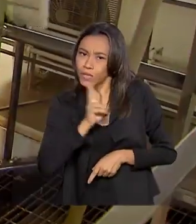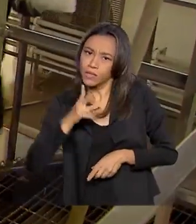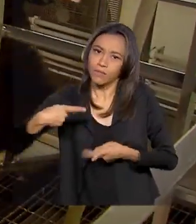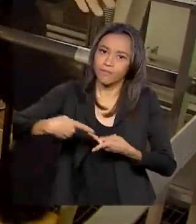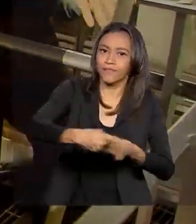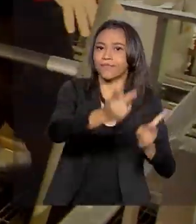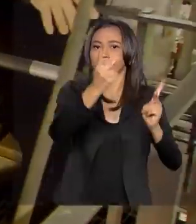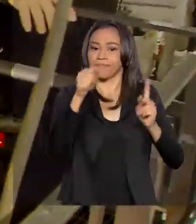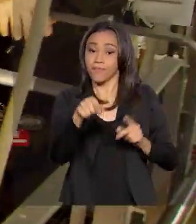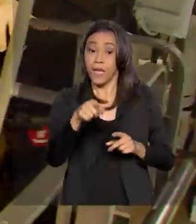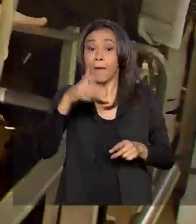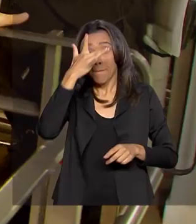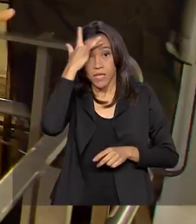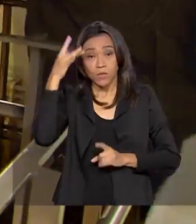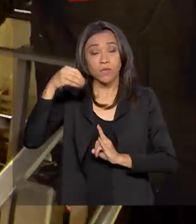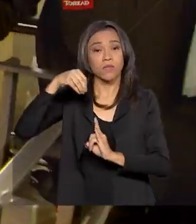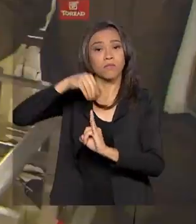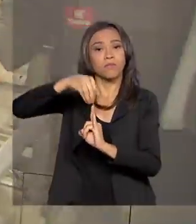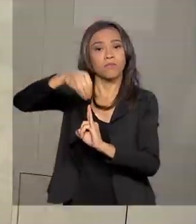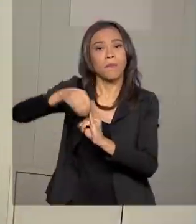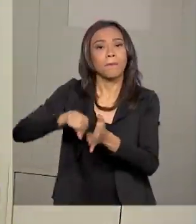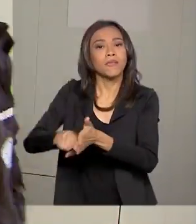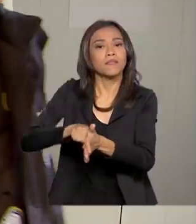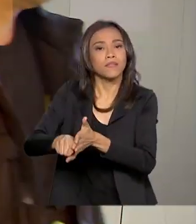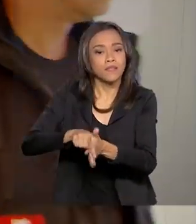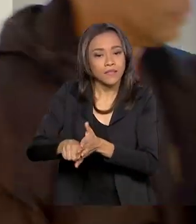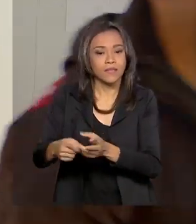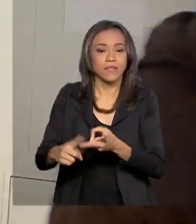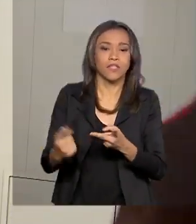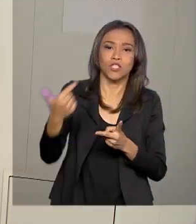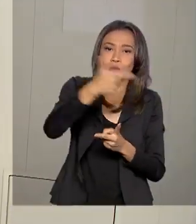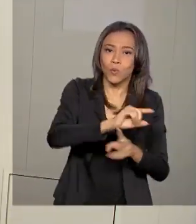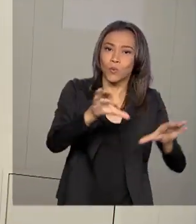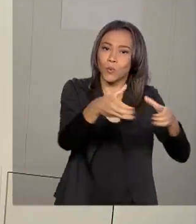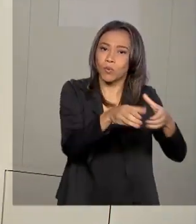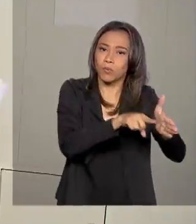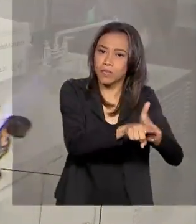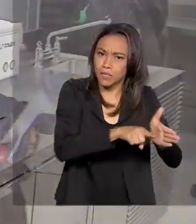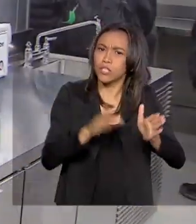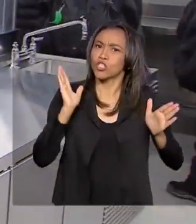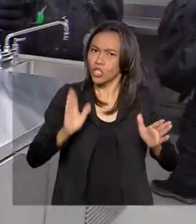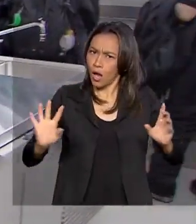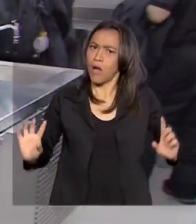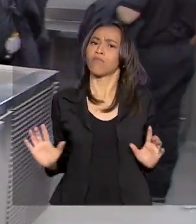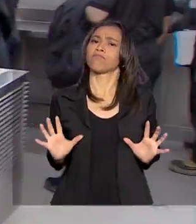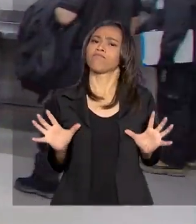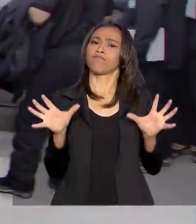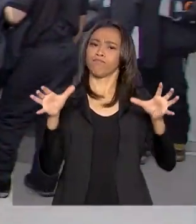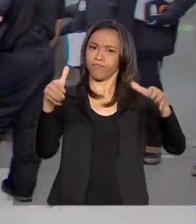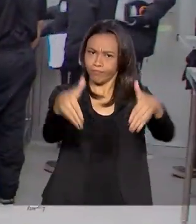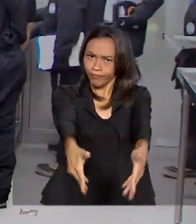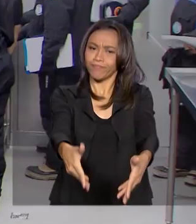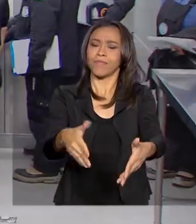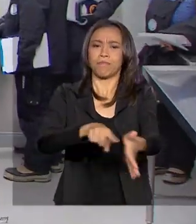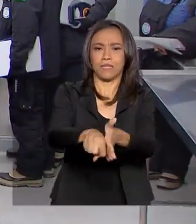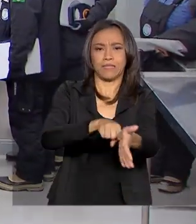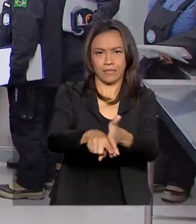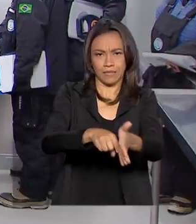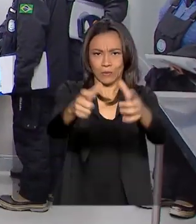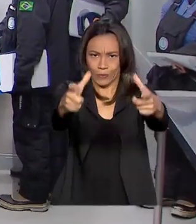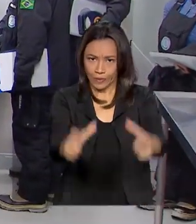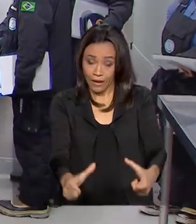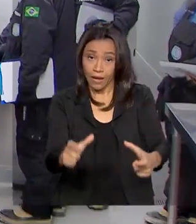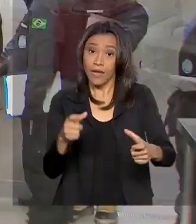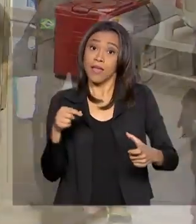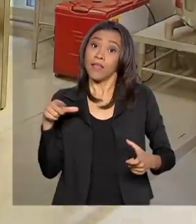Pesquisadores da Feocruz e da Agência Internacional de Energia Atômica já confirmaram que vão desenvolver projetos no local. Eles